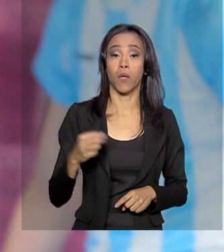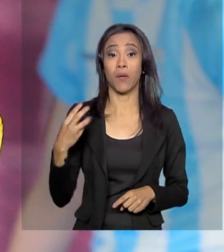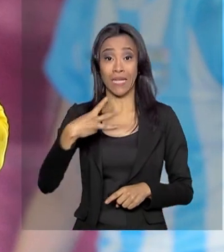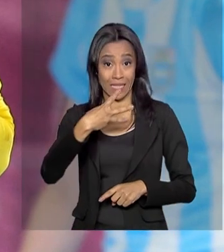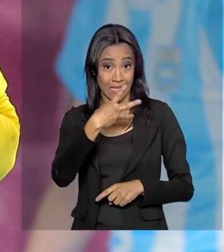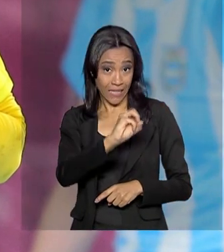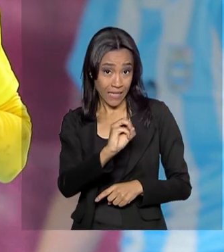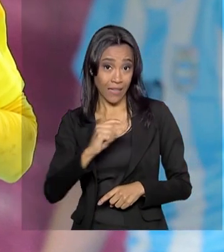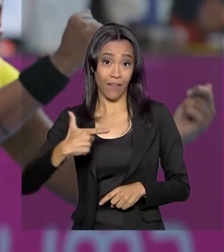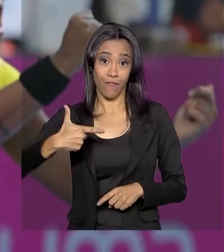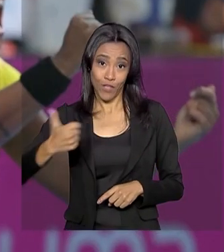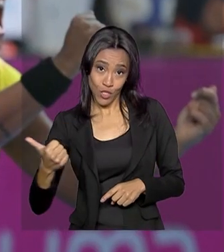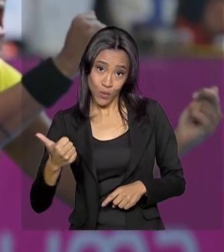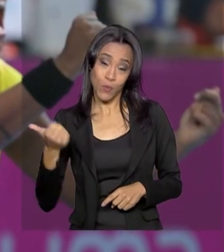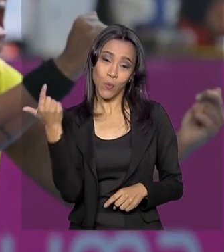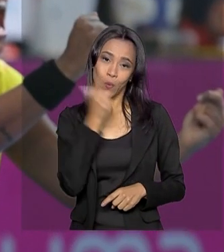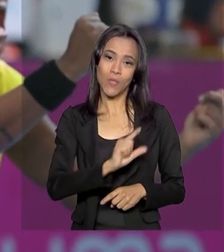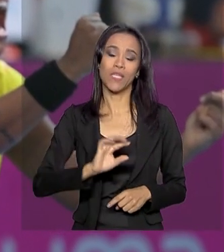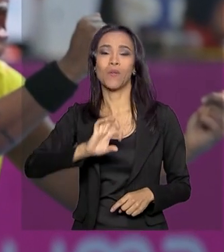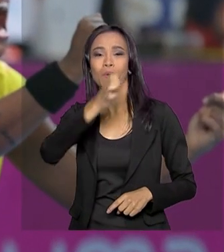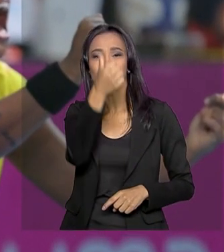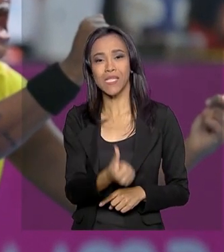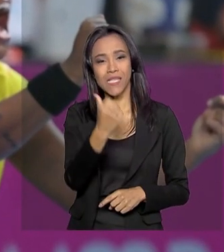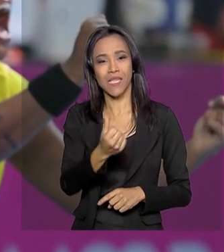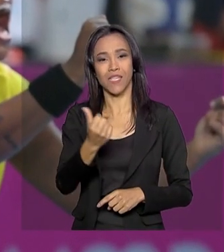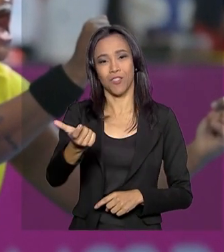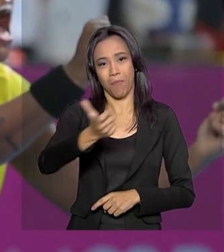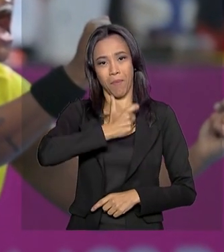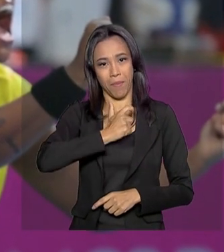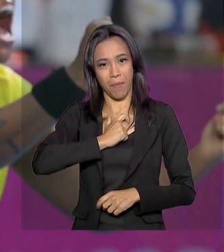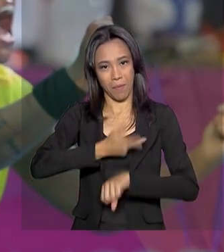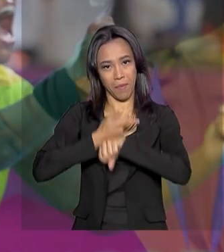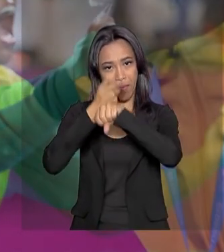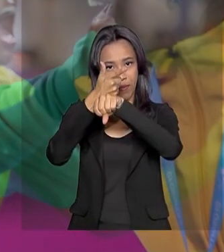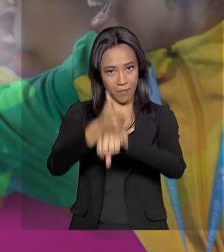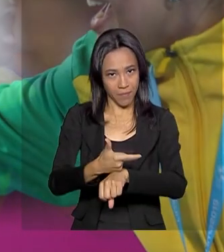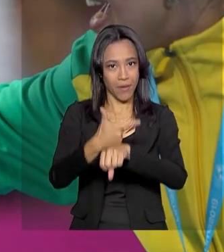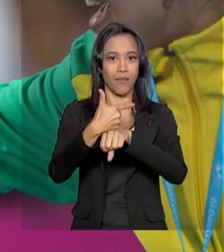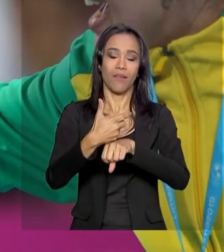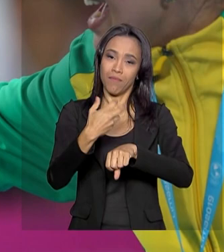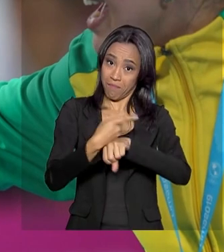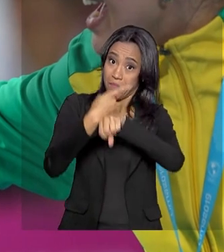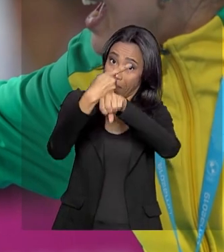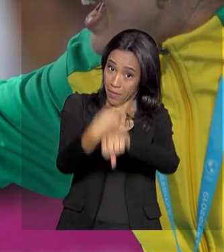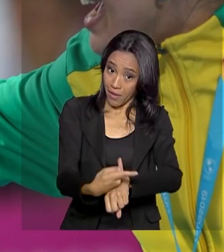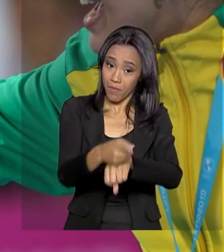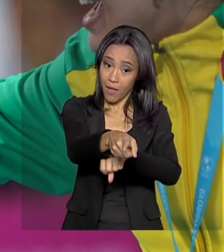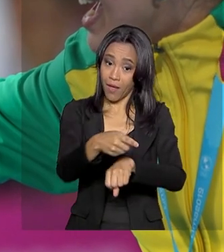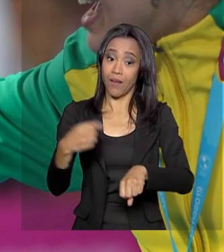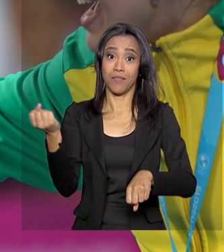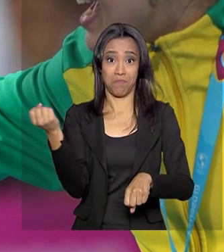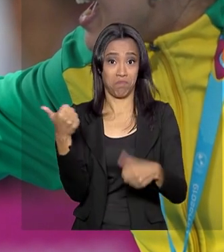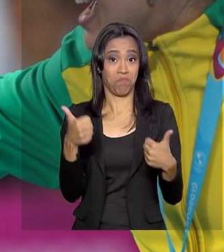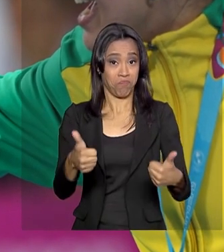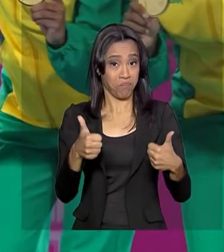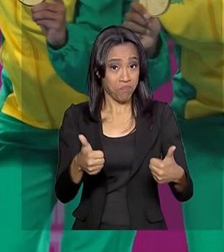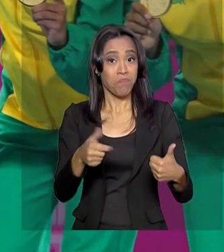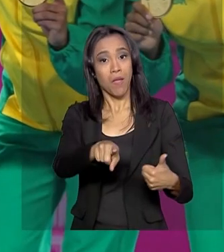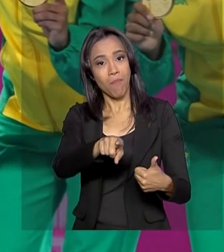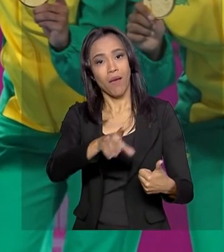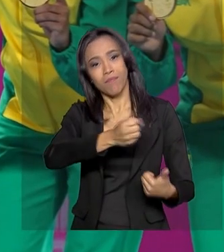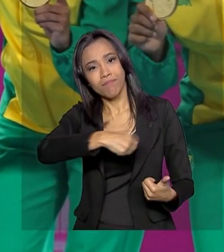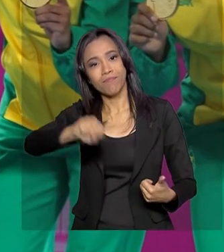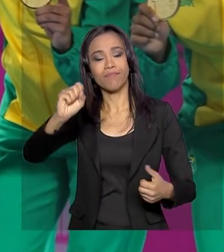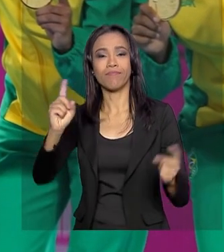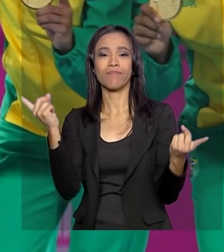21, conquistando o hexacampeonato dos Jogos Pan-Americanos. A vitória carimbou o passaporte das meninas para os